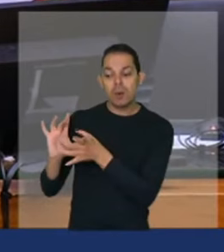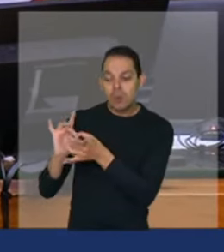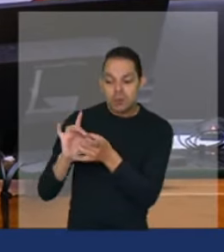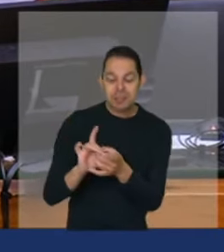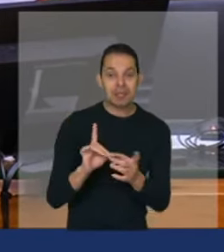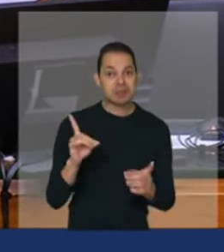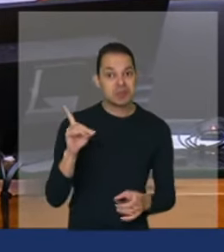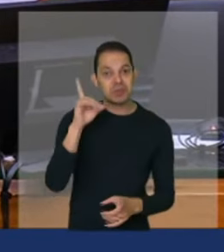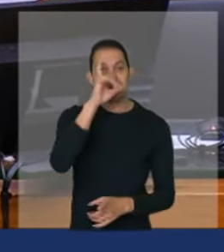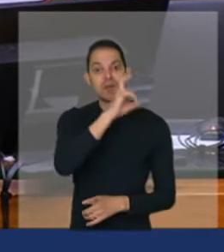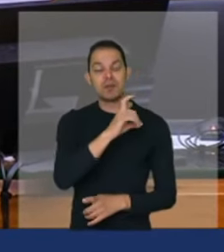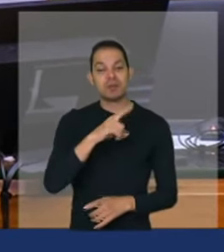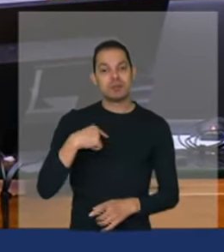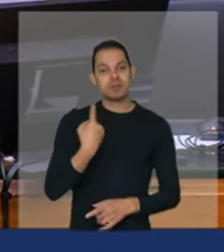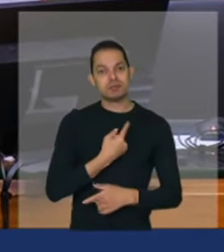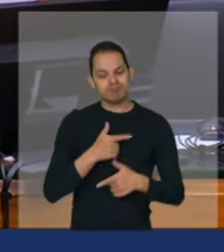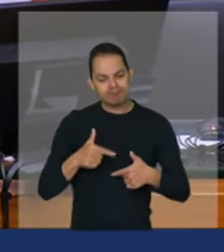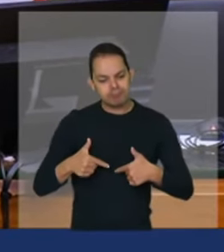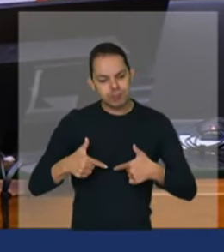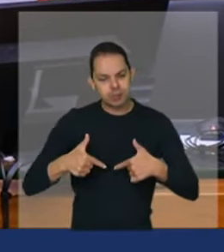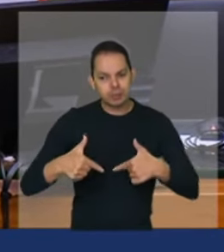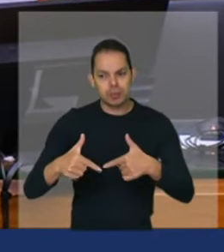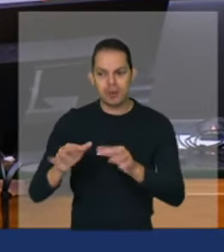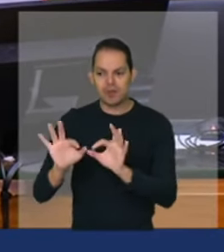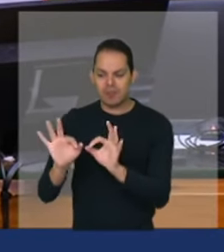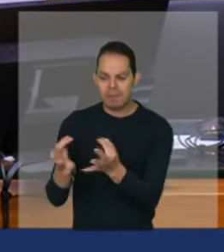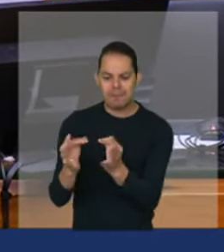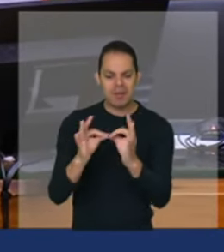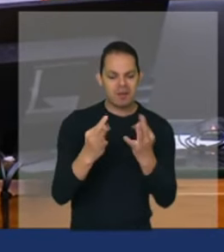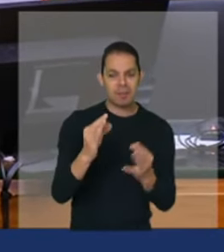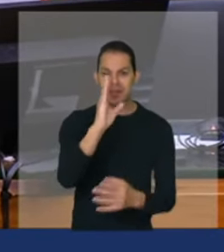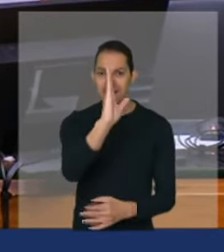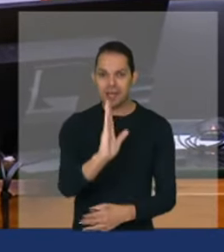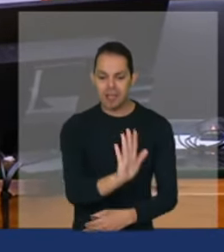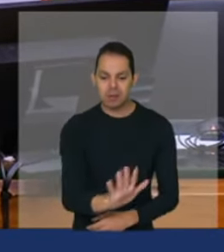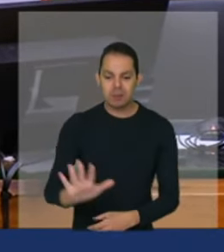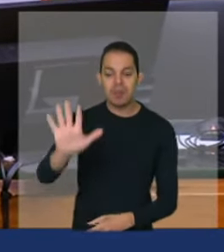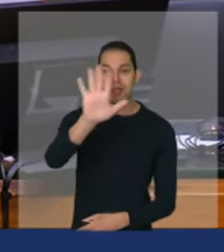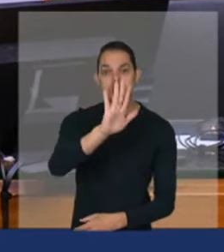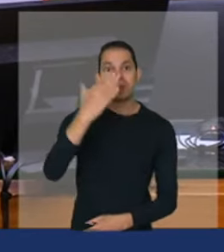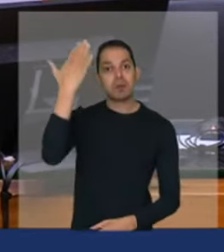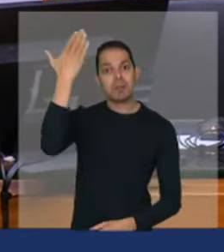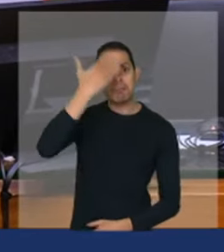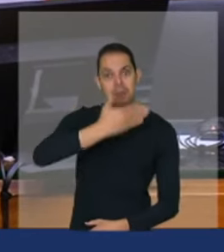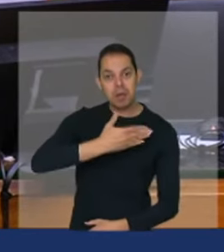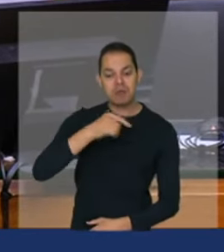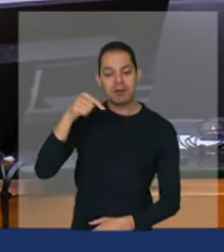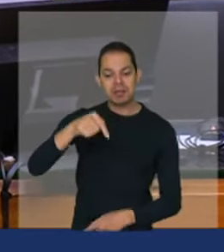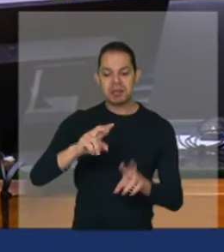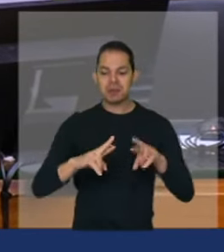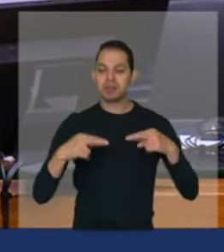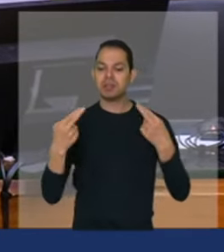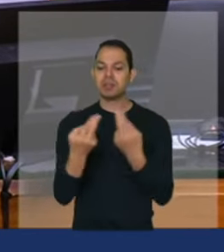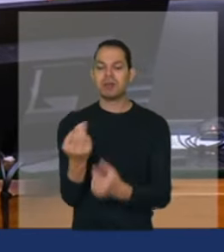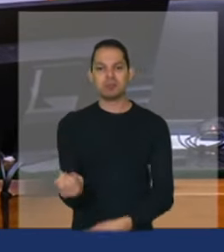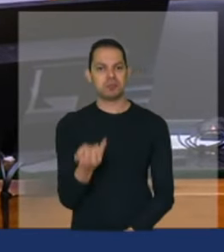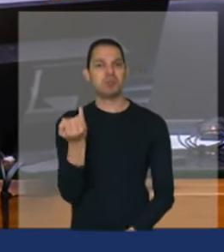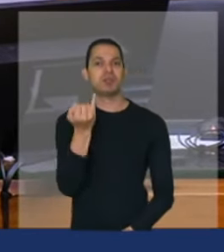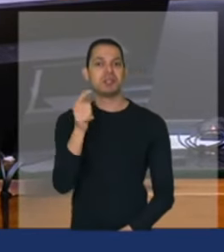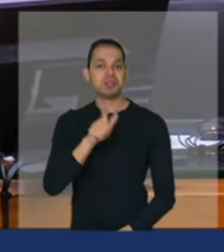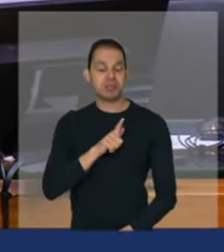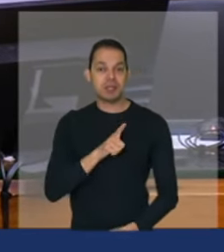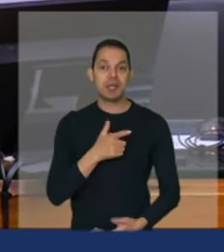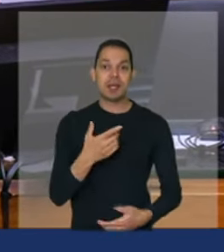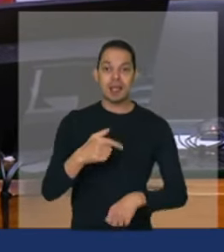enfrentado por famílias de todo o Brasil, atesta a importância desta sessão. Faço votos de que